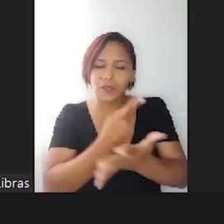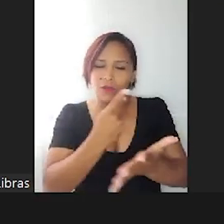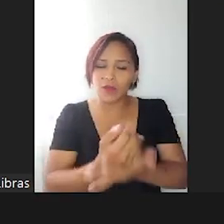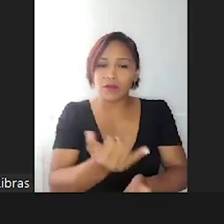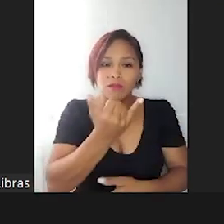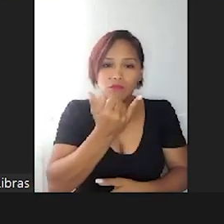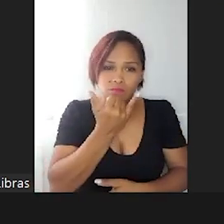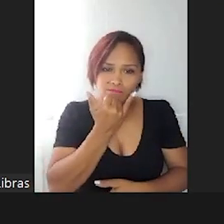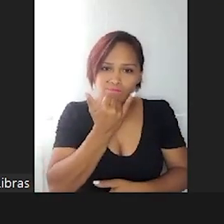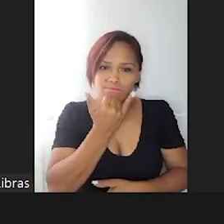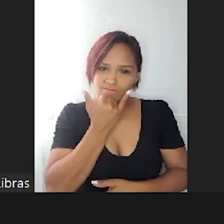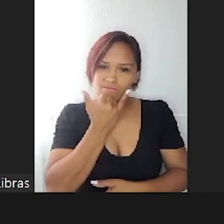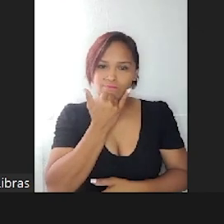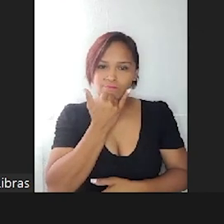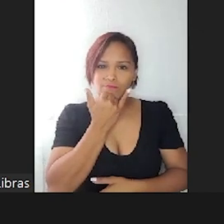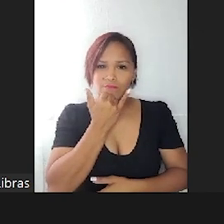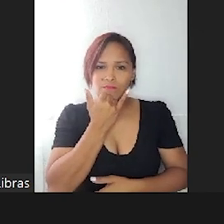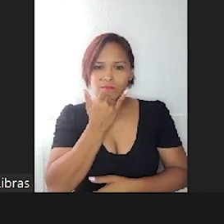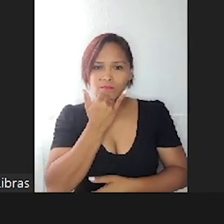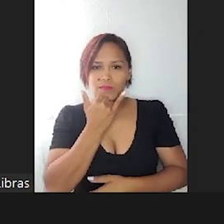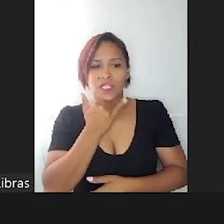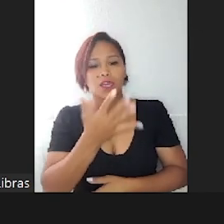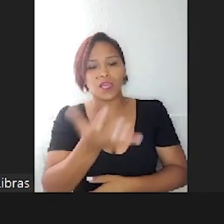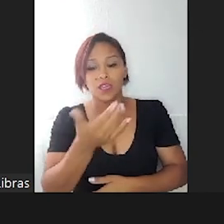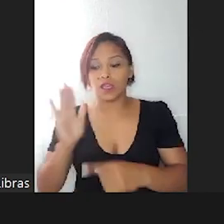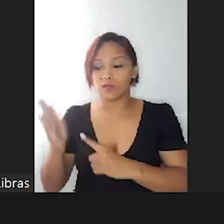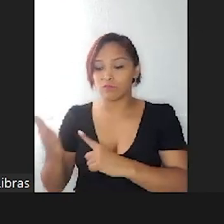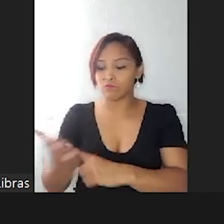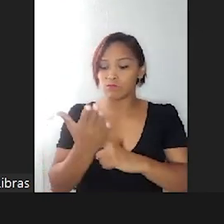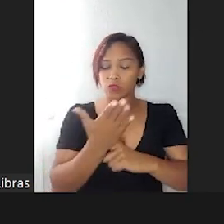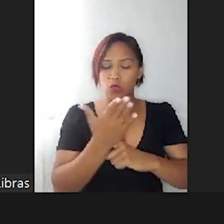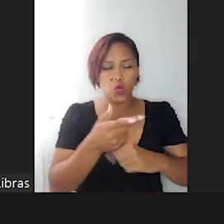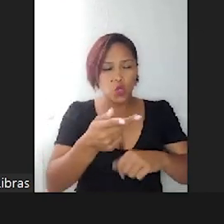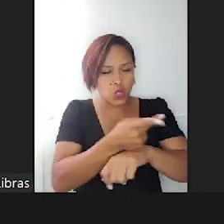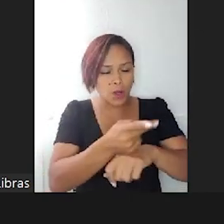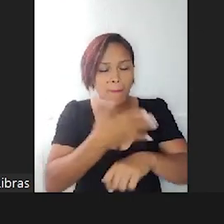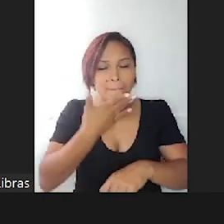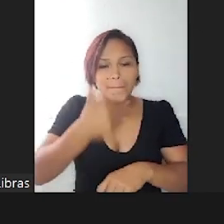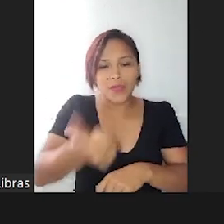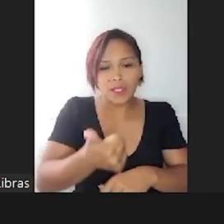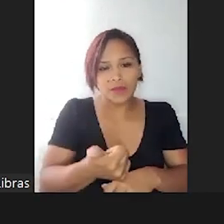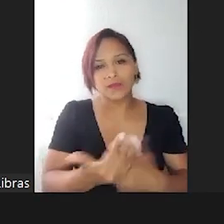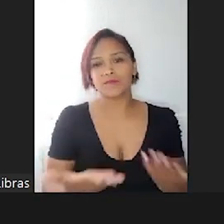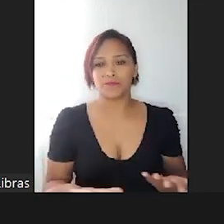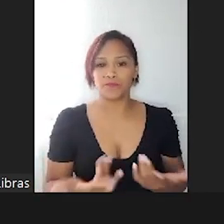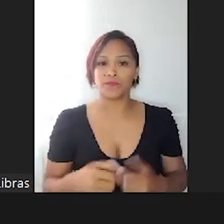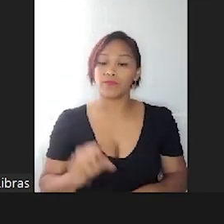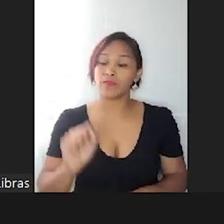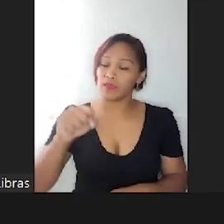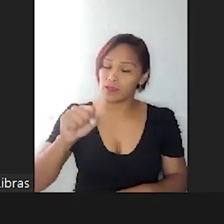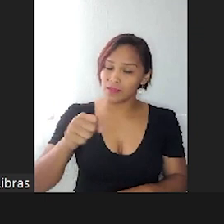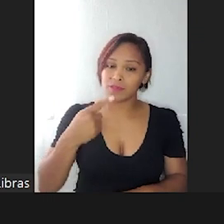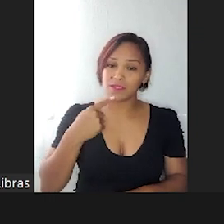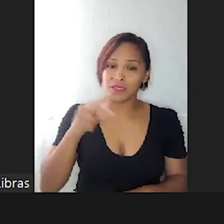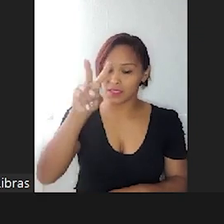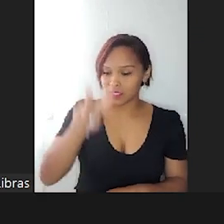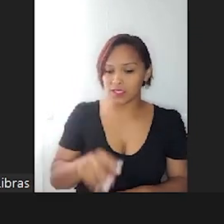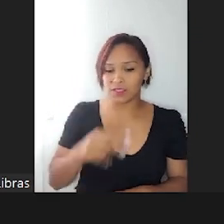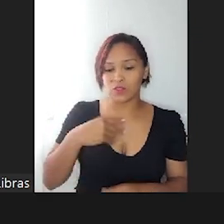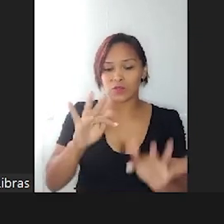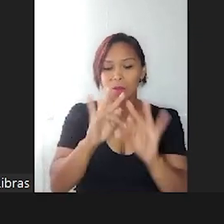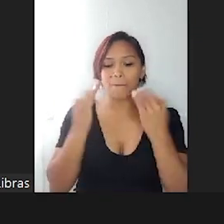buscar e busco ajuda para ser melhor. Isso é a parentalidade